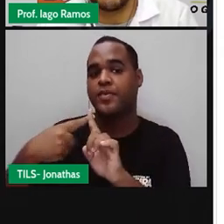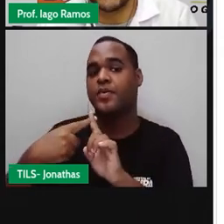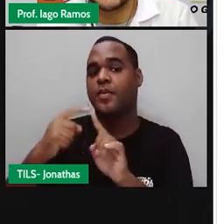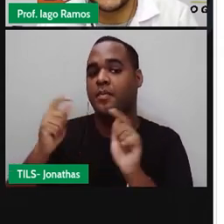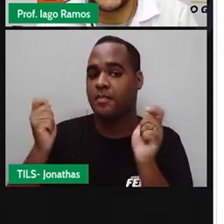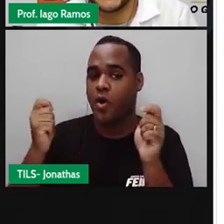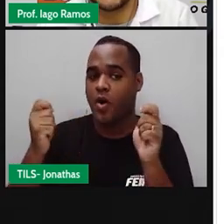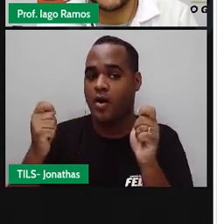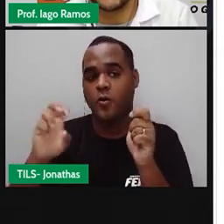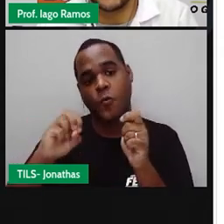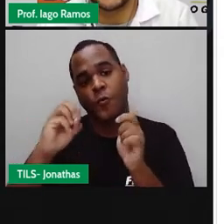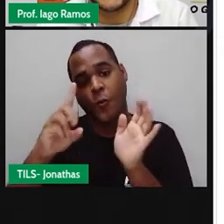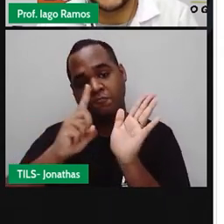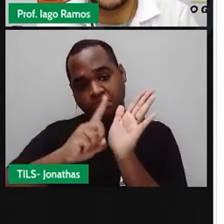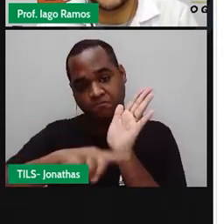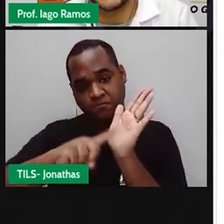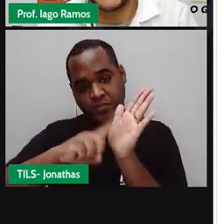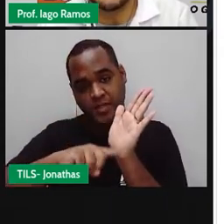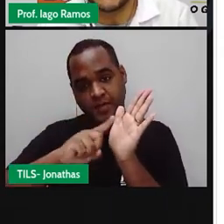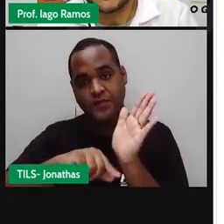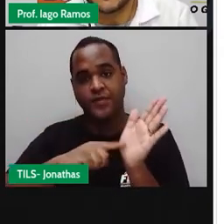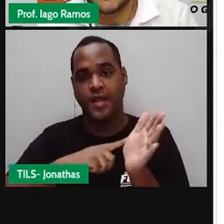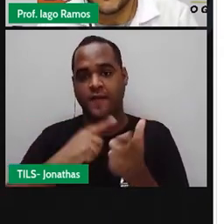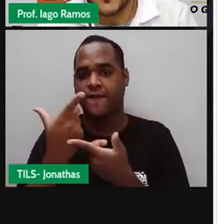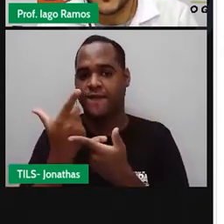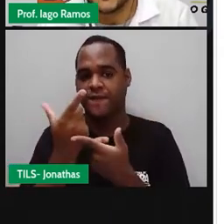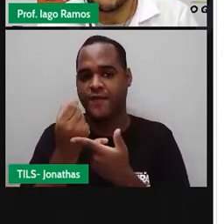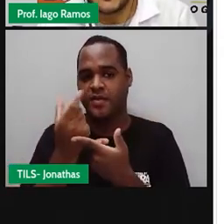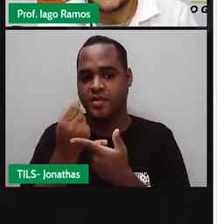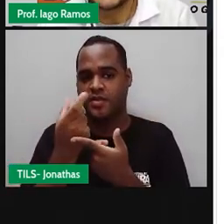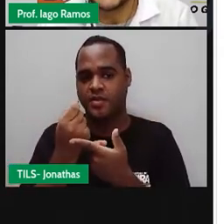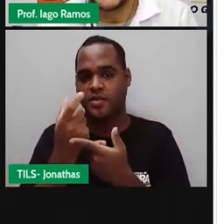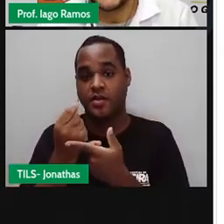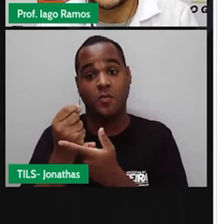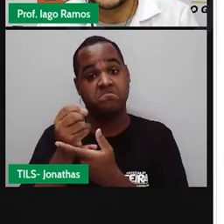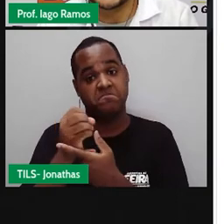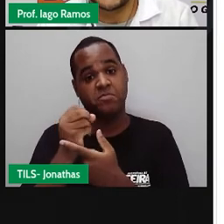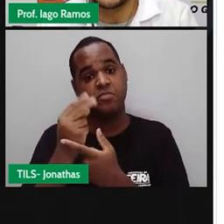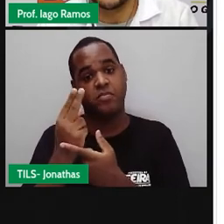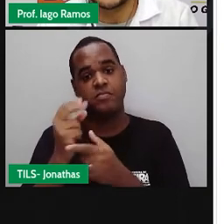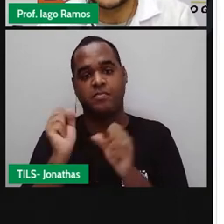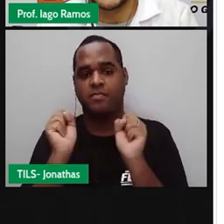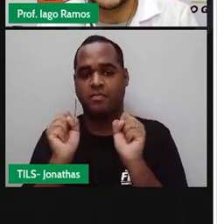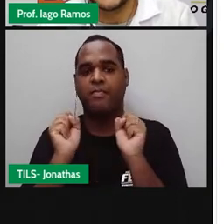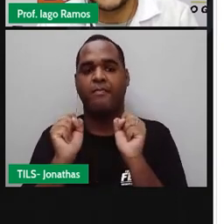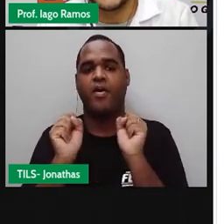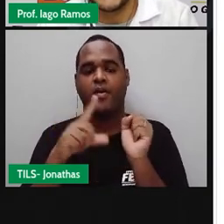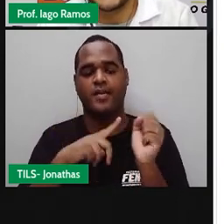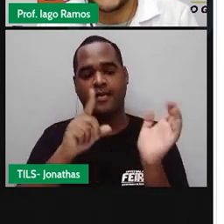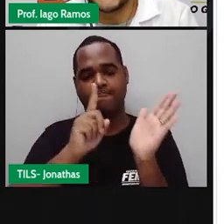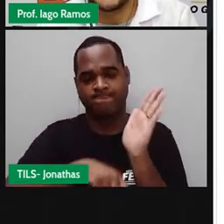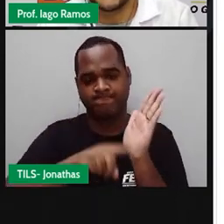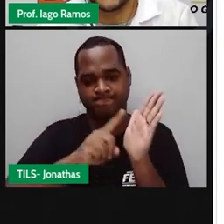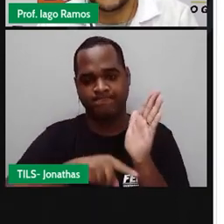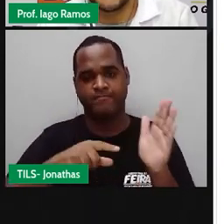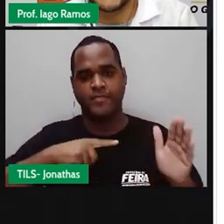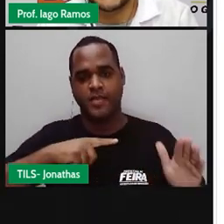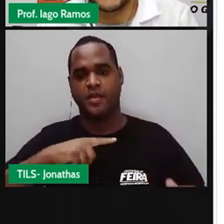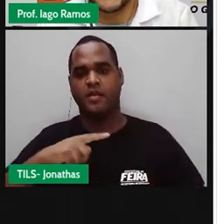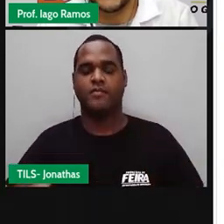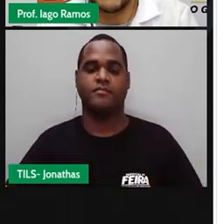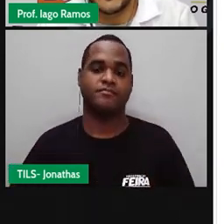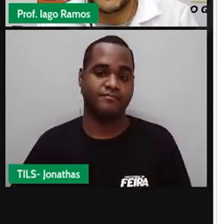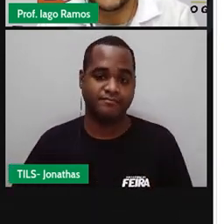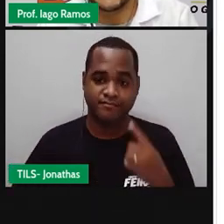ser positivo, como tá aqui o 20, mas esse saldo pode ser negativo, como